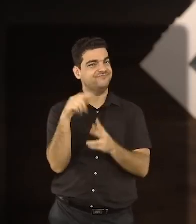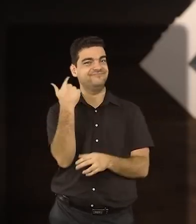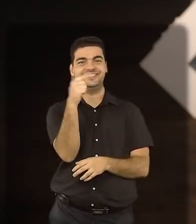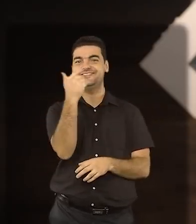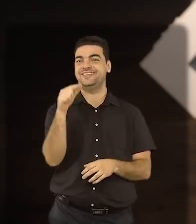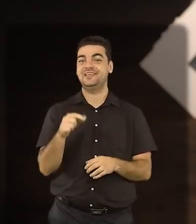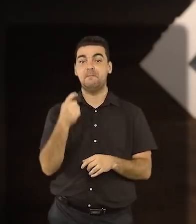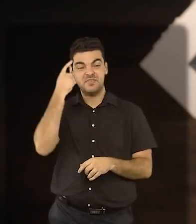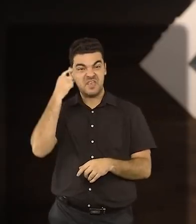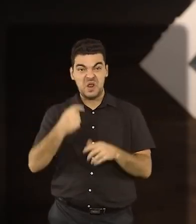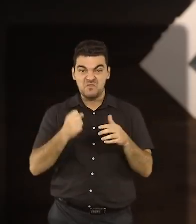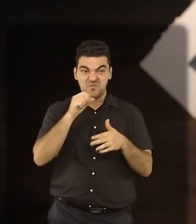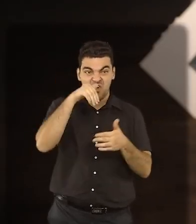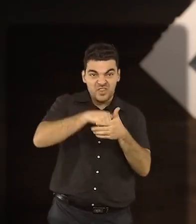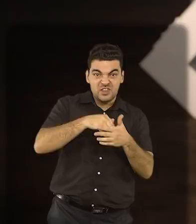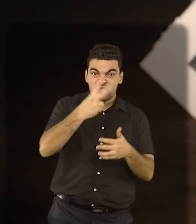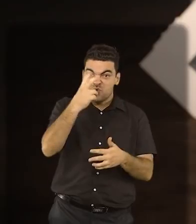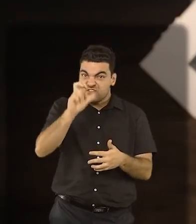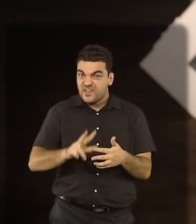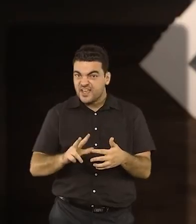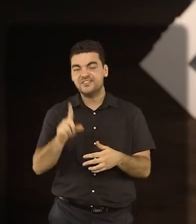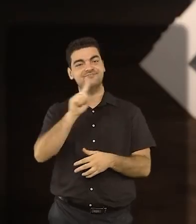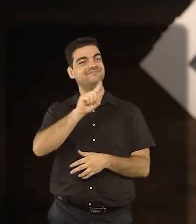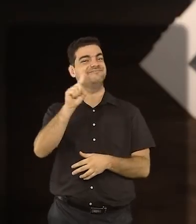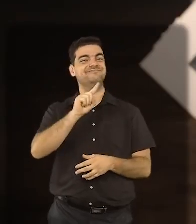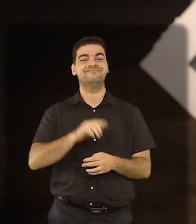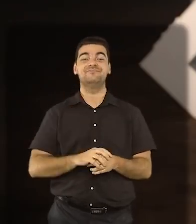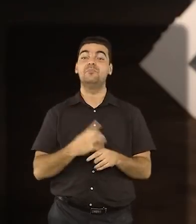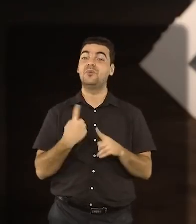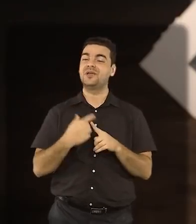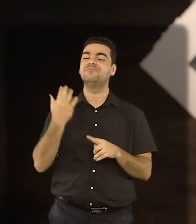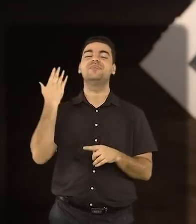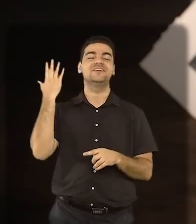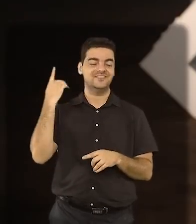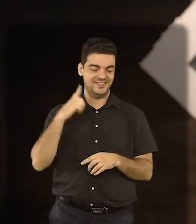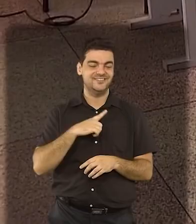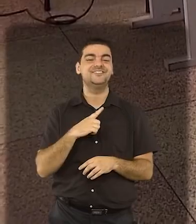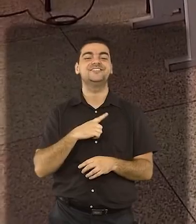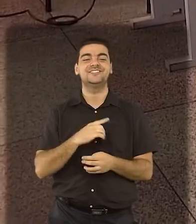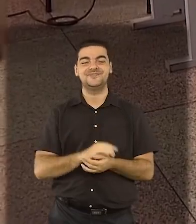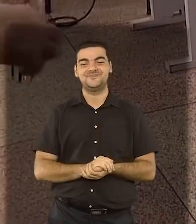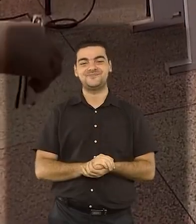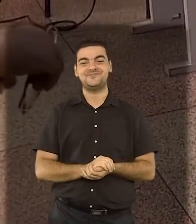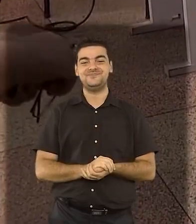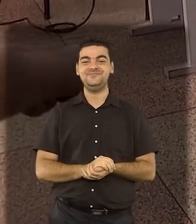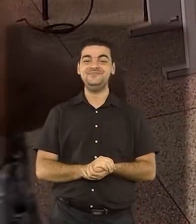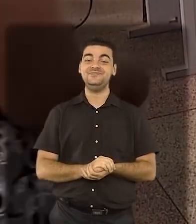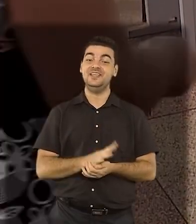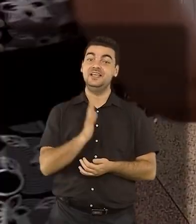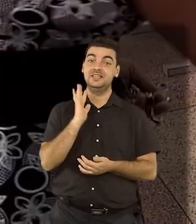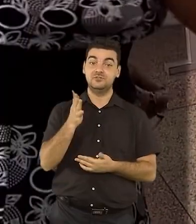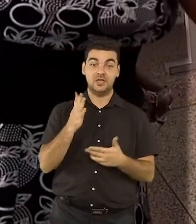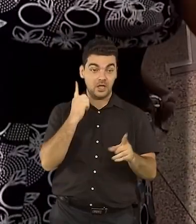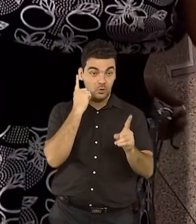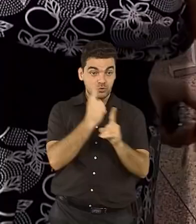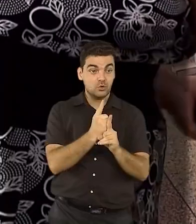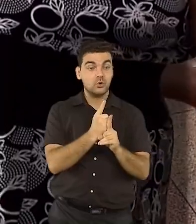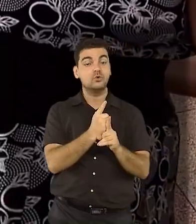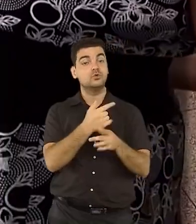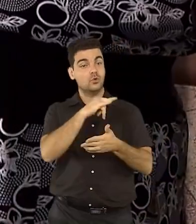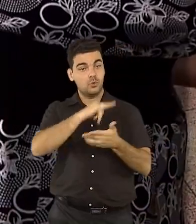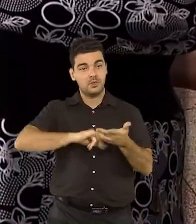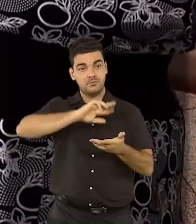pessoa votar pela outra, como acontecia em outros tempos. devidamente identificado,